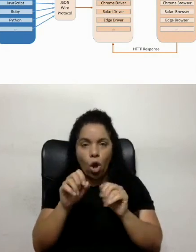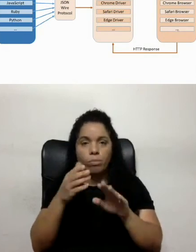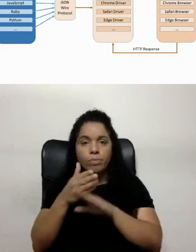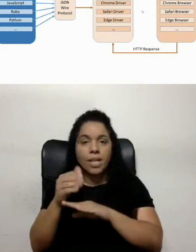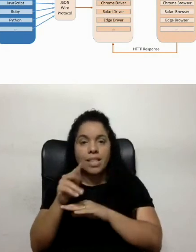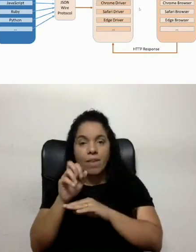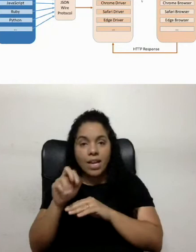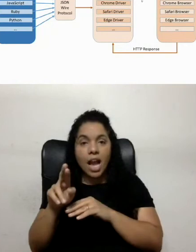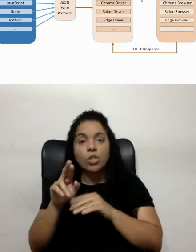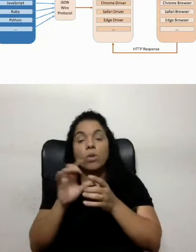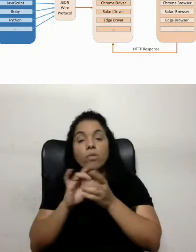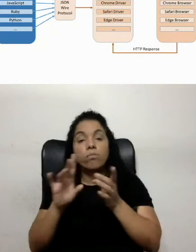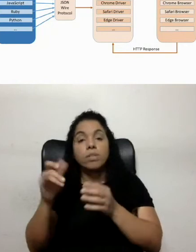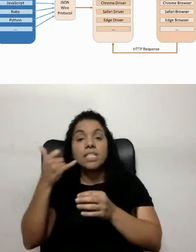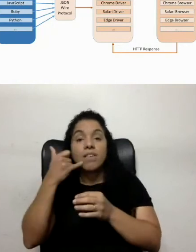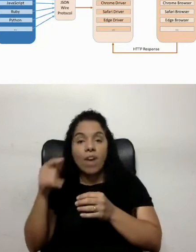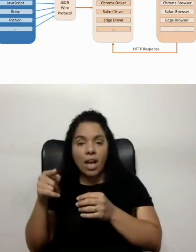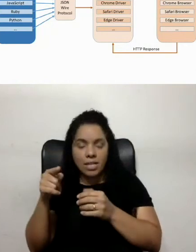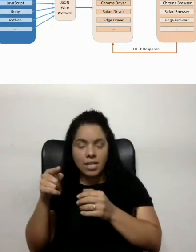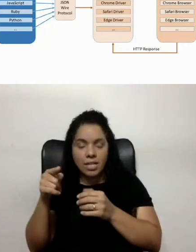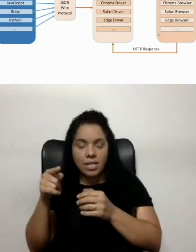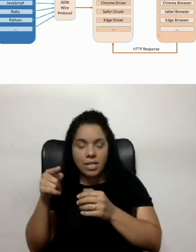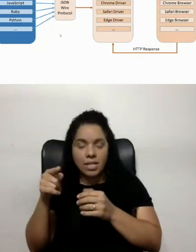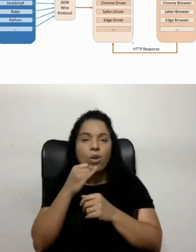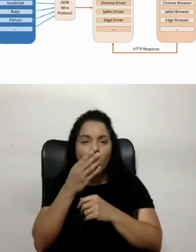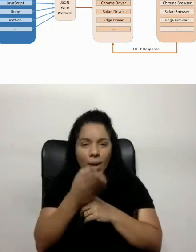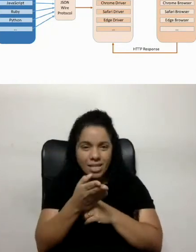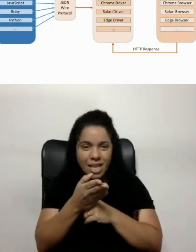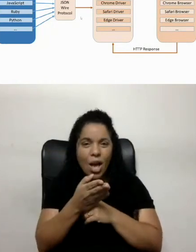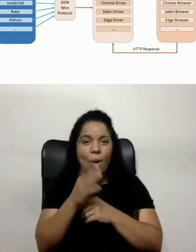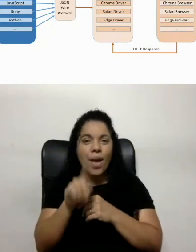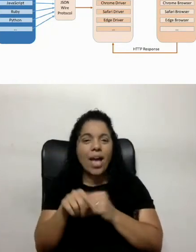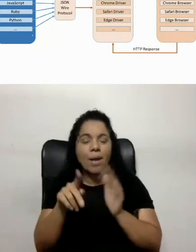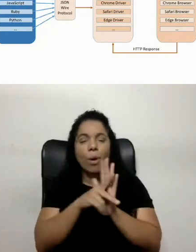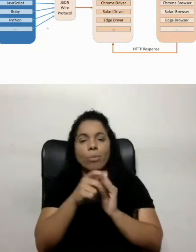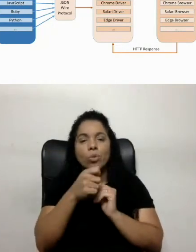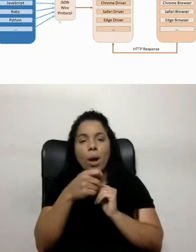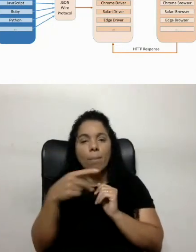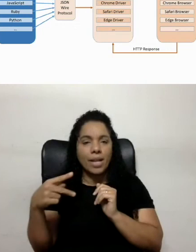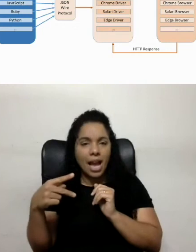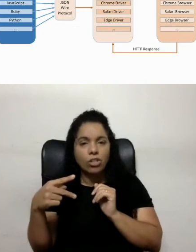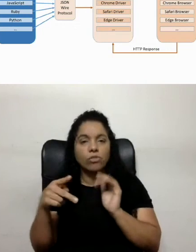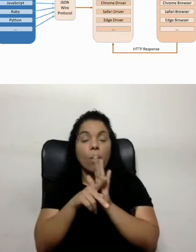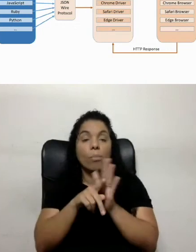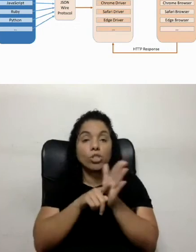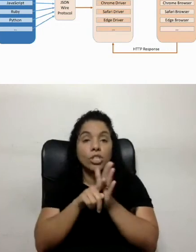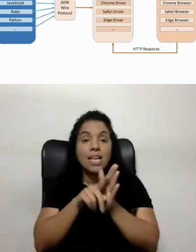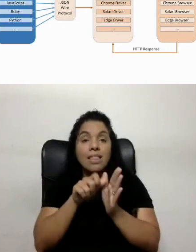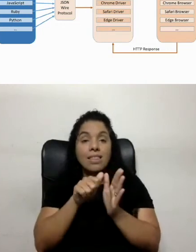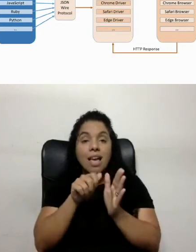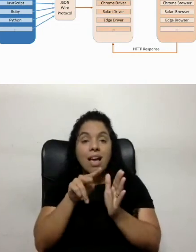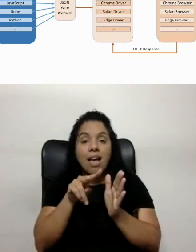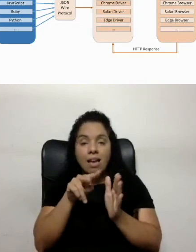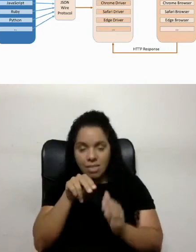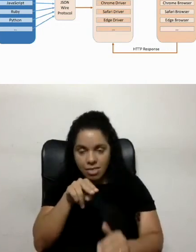vai disponibilizar esse device aqui. Então, essa automação aqui é a automação do nosso aplicativo de navegação, tá? A